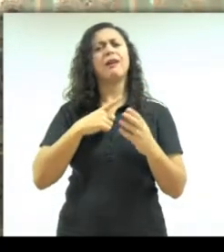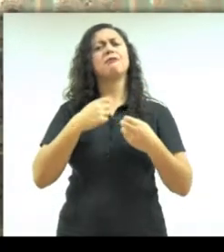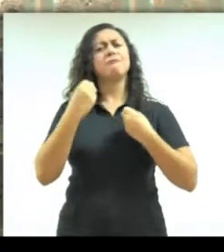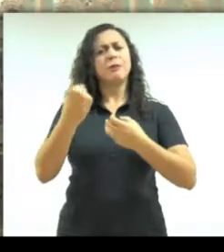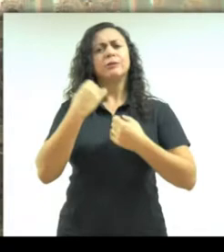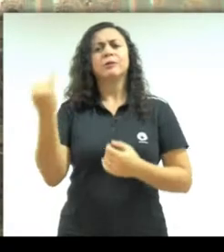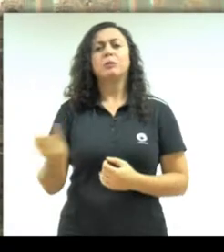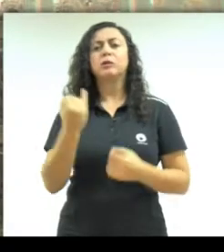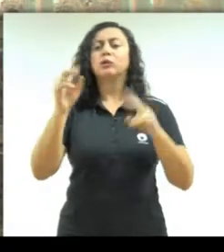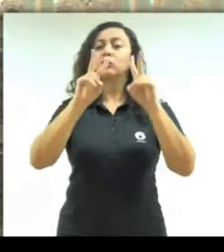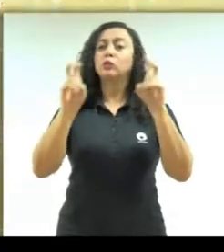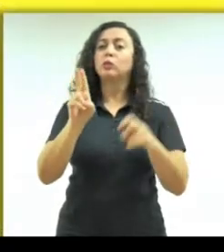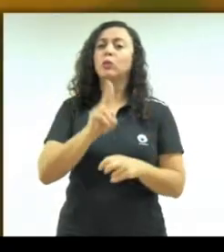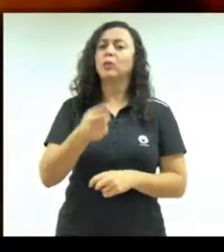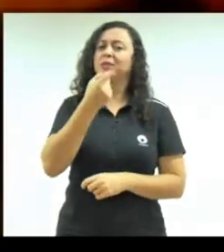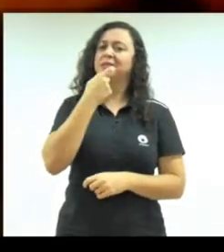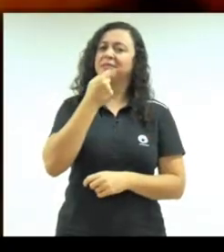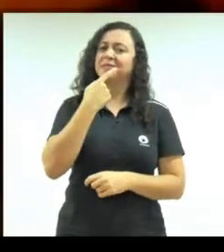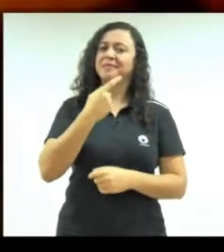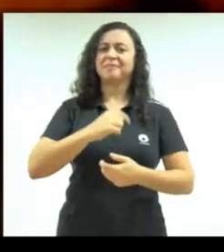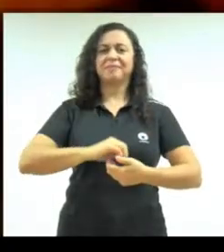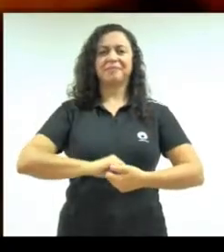importantes sobre o uso de medicamentos.